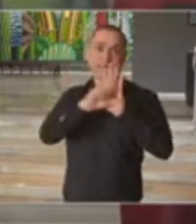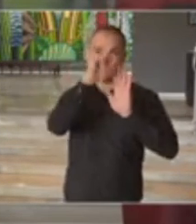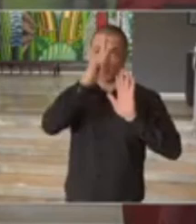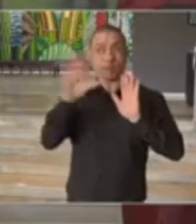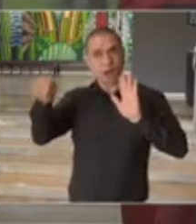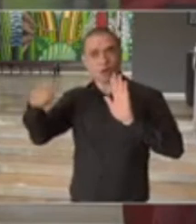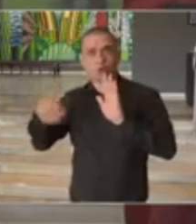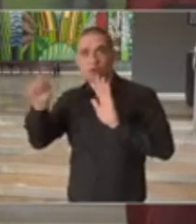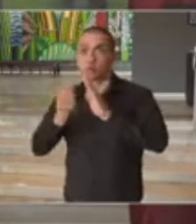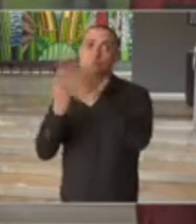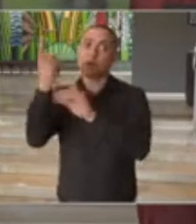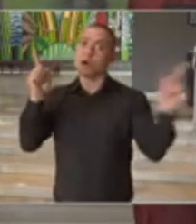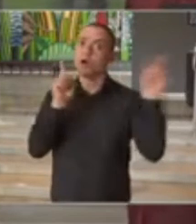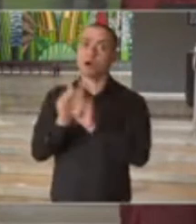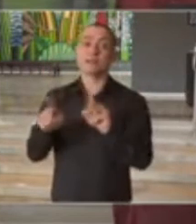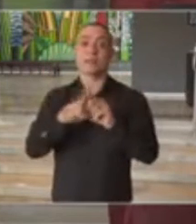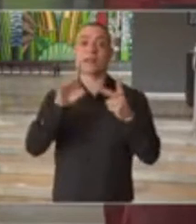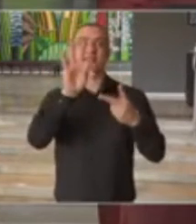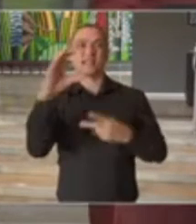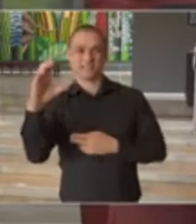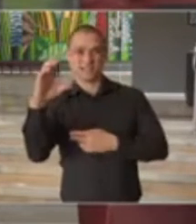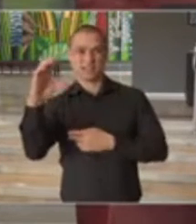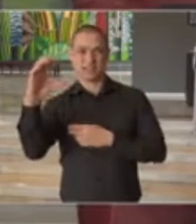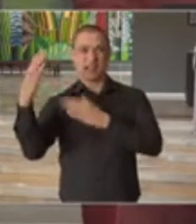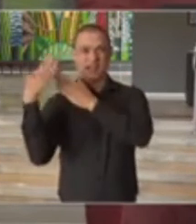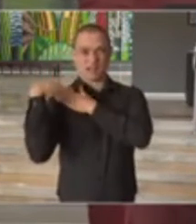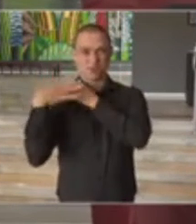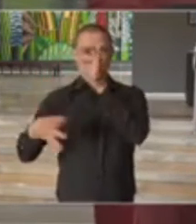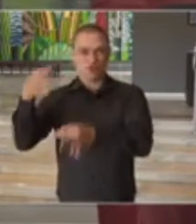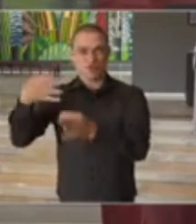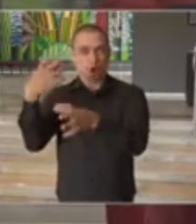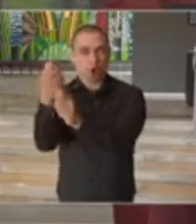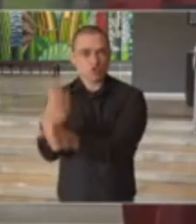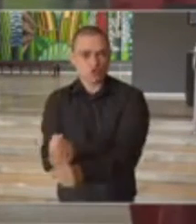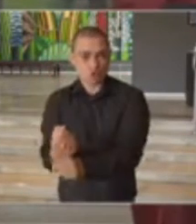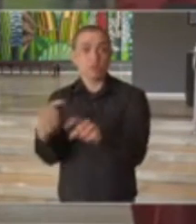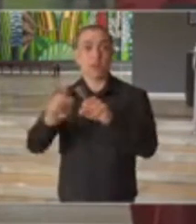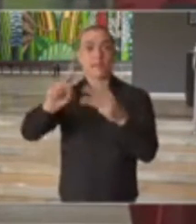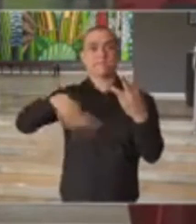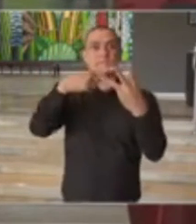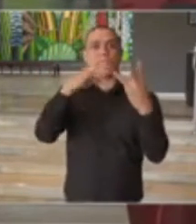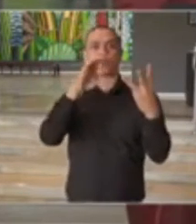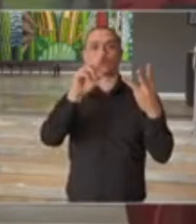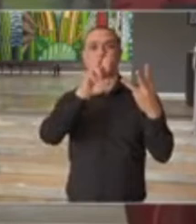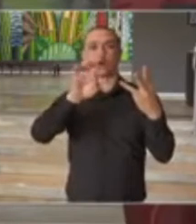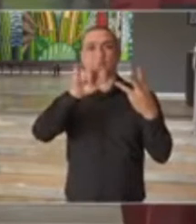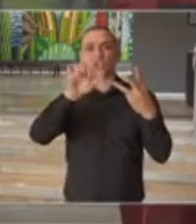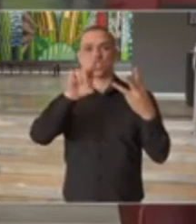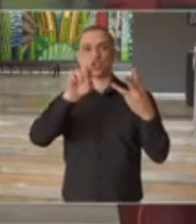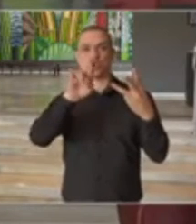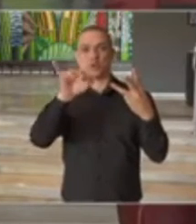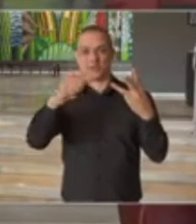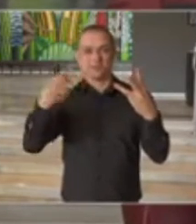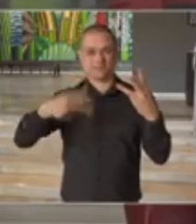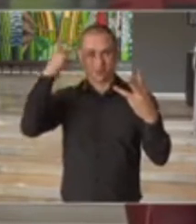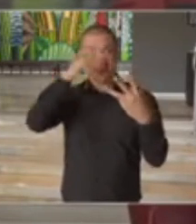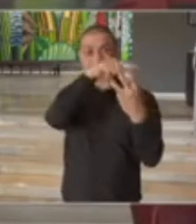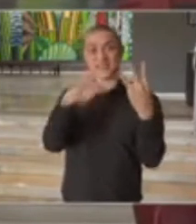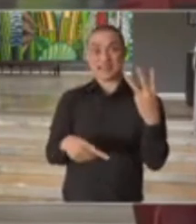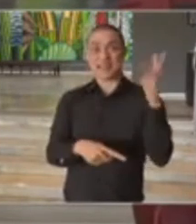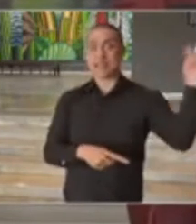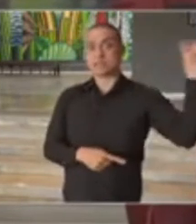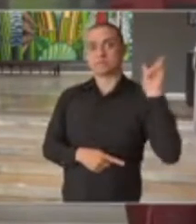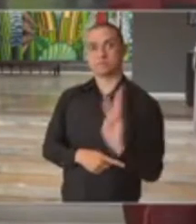e também o Tribunal de Contas do Estado de São Paulo e mais a Corregedoria do Estado de São Paulo. São três